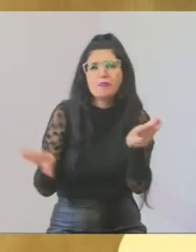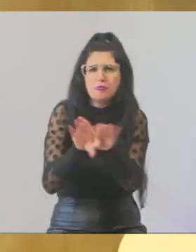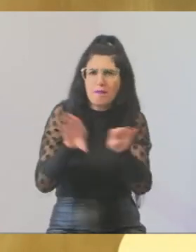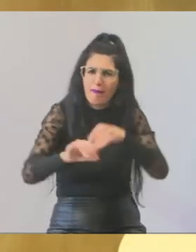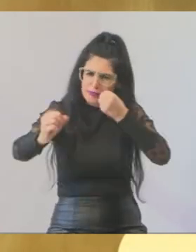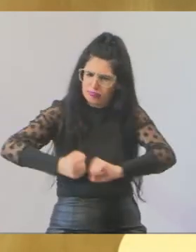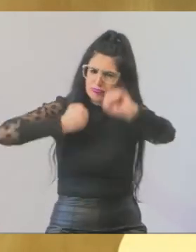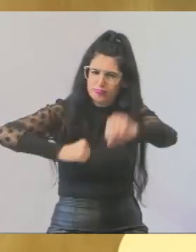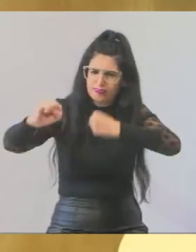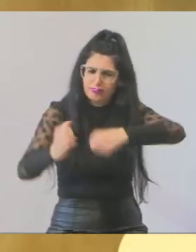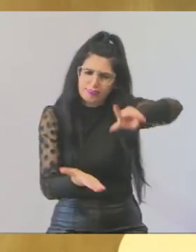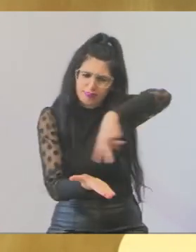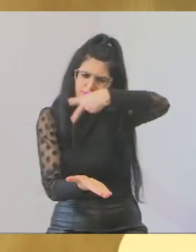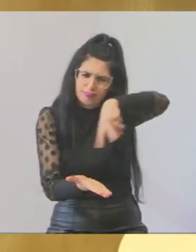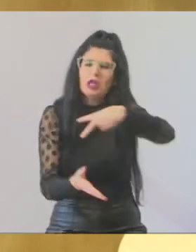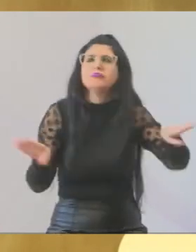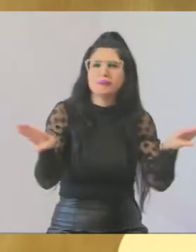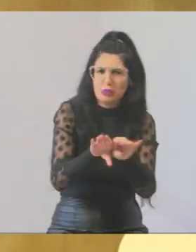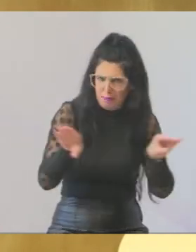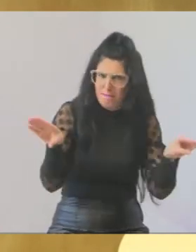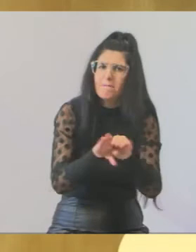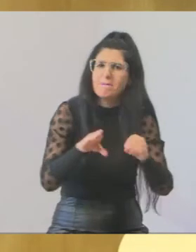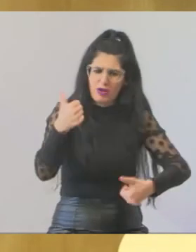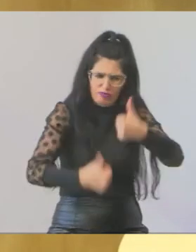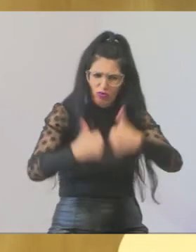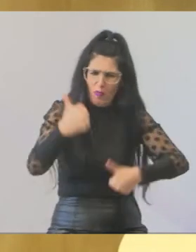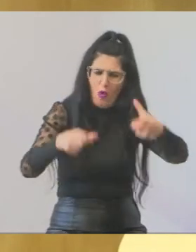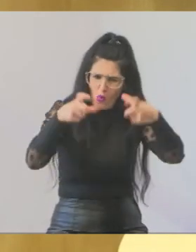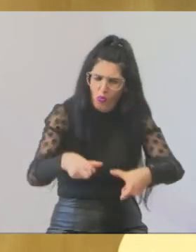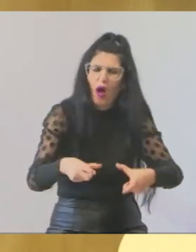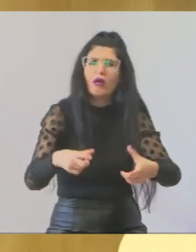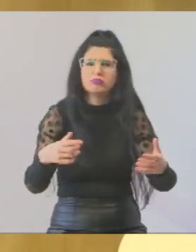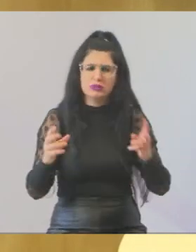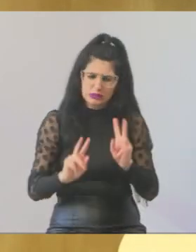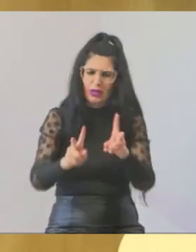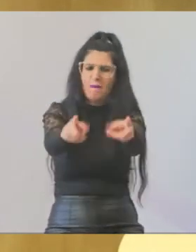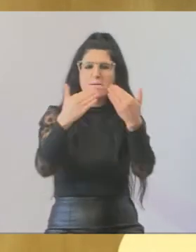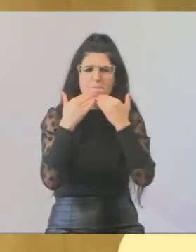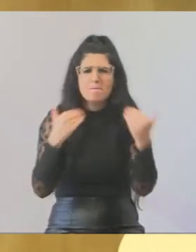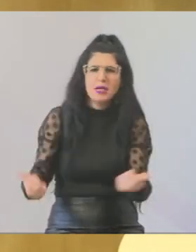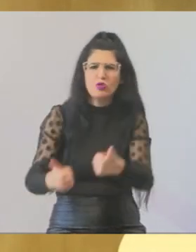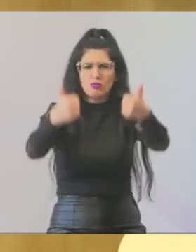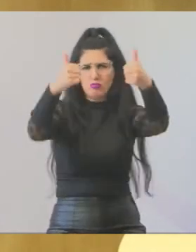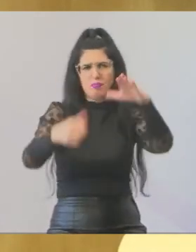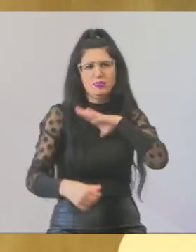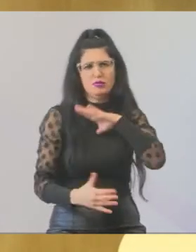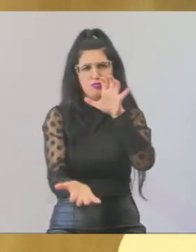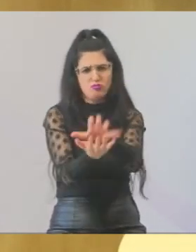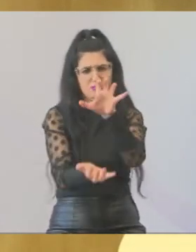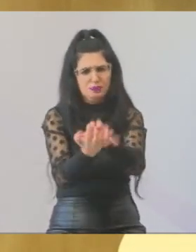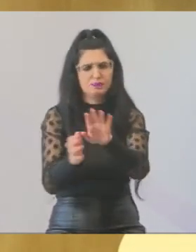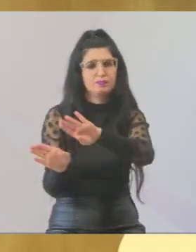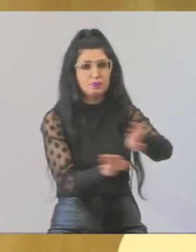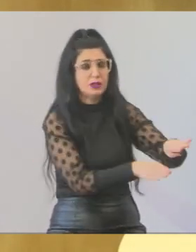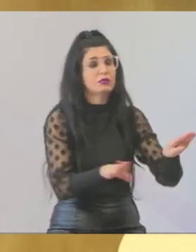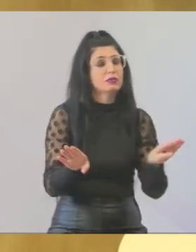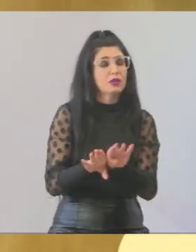para que seja feito o melhor para a cidade de Jacarei. E também não posso deixar de uma luta